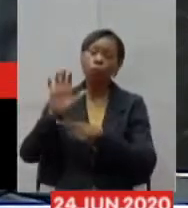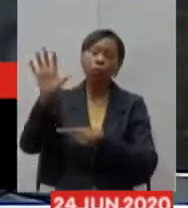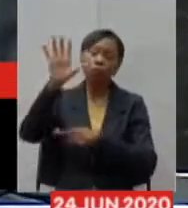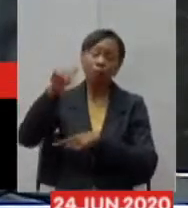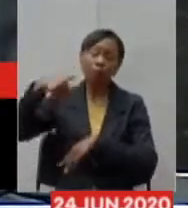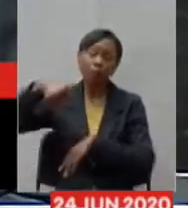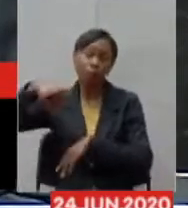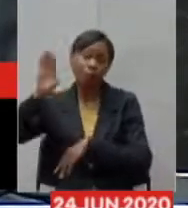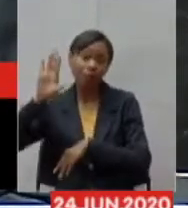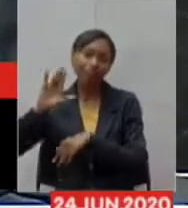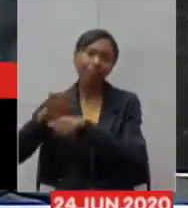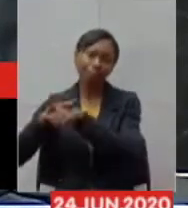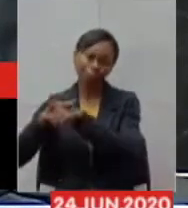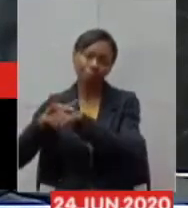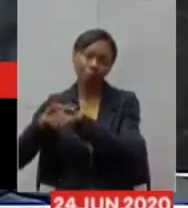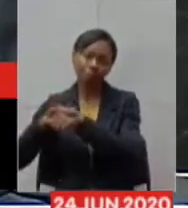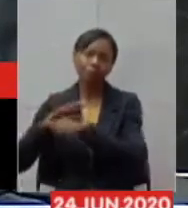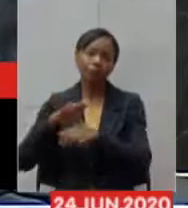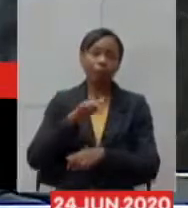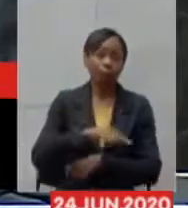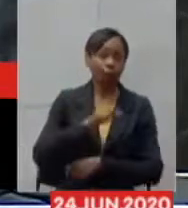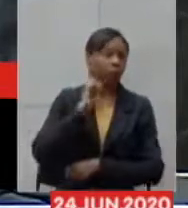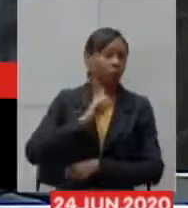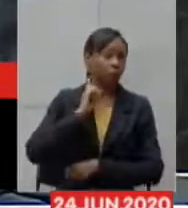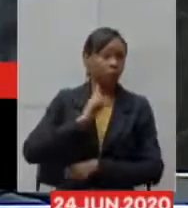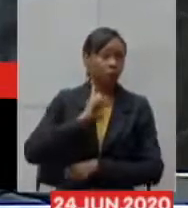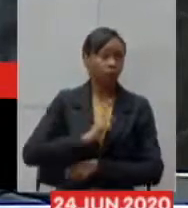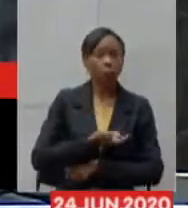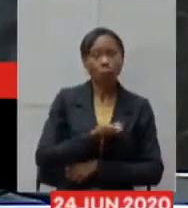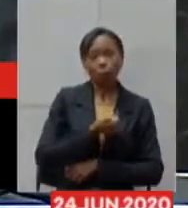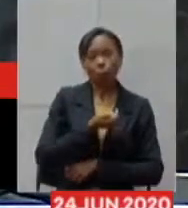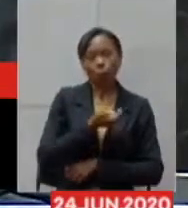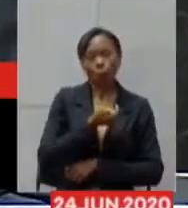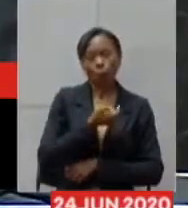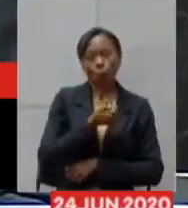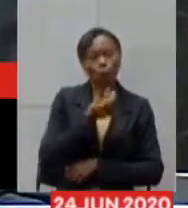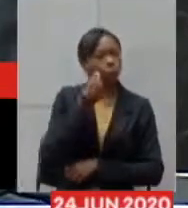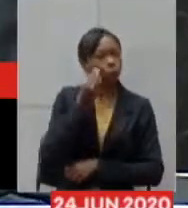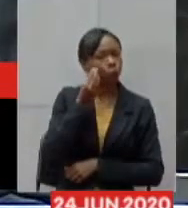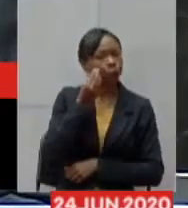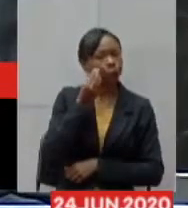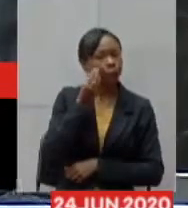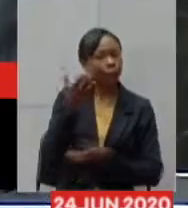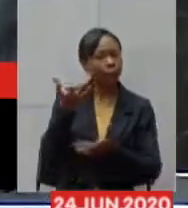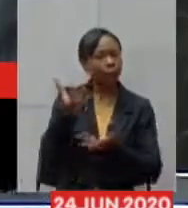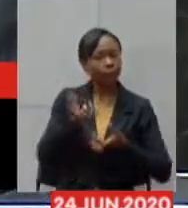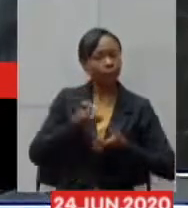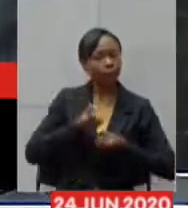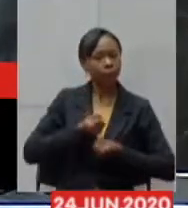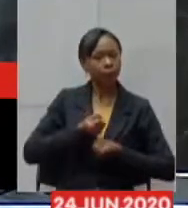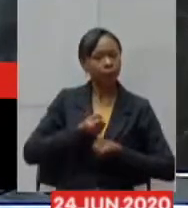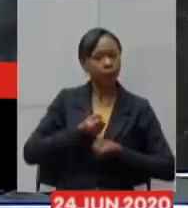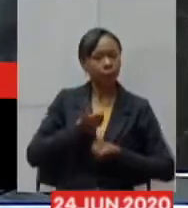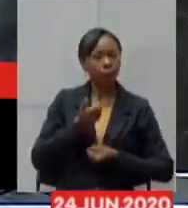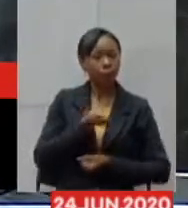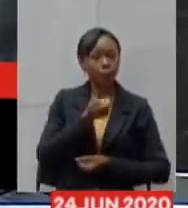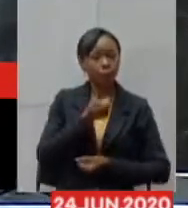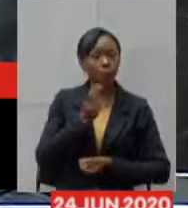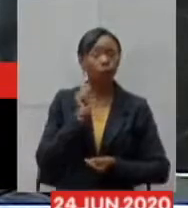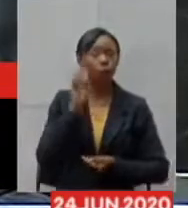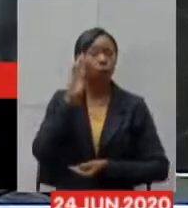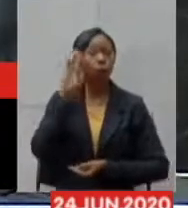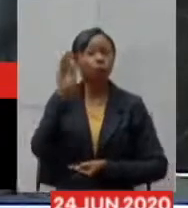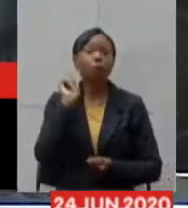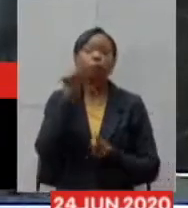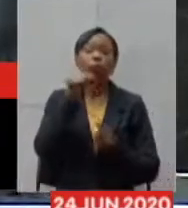Gerais sabendo que nós estávamos recebendo um pouco menos de teste principalmente com o objetivo de